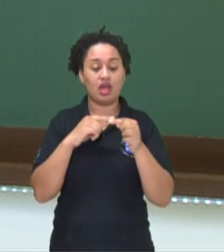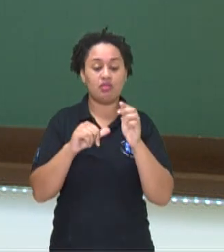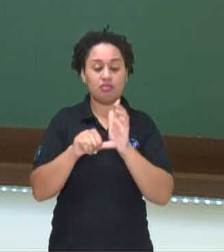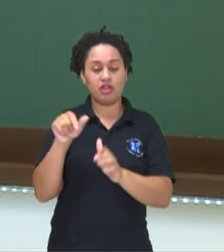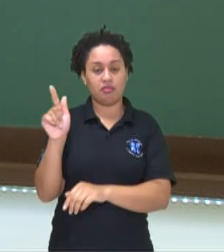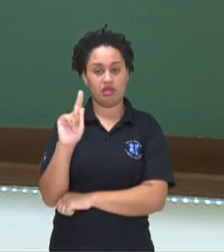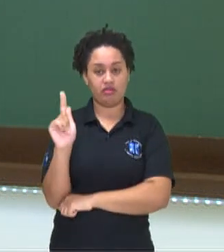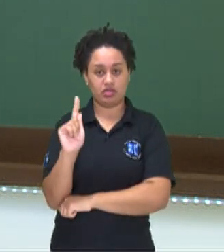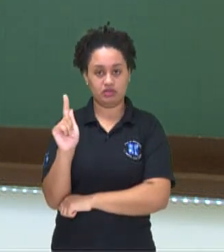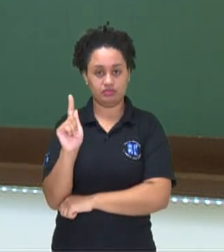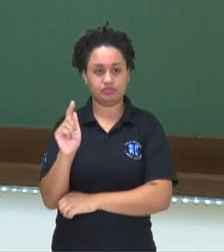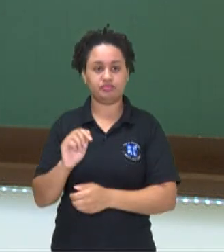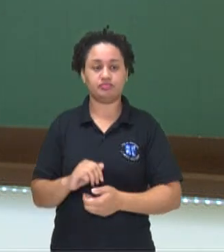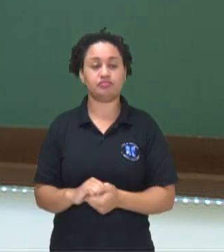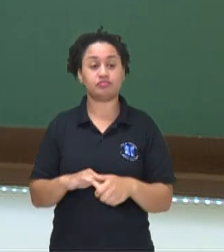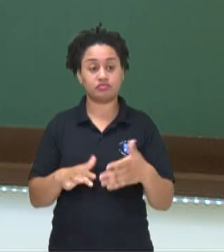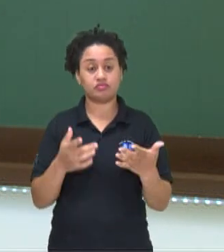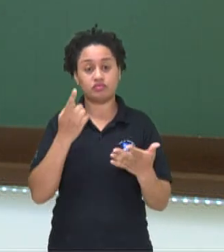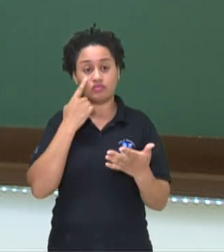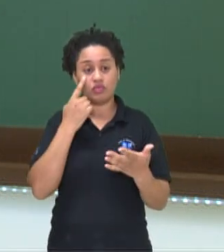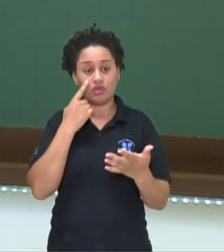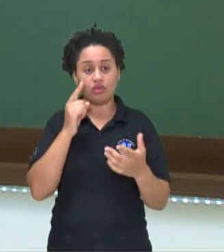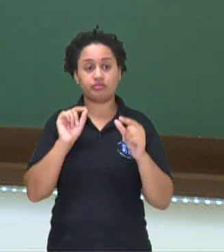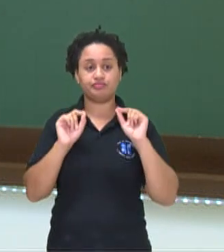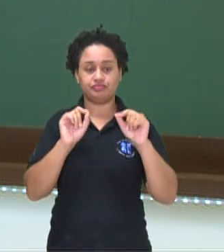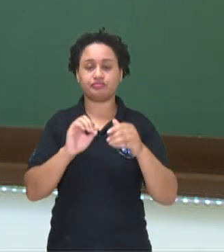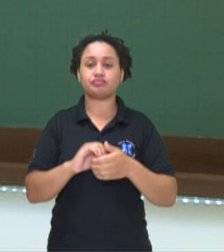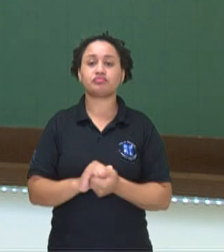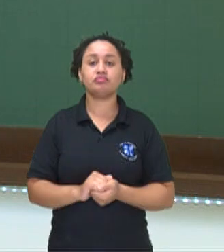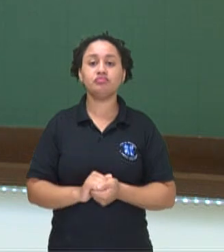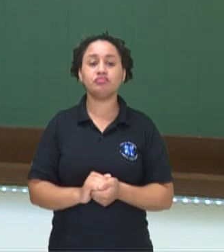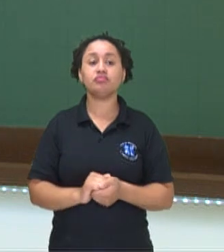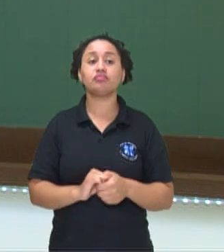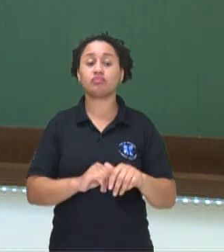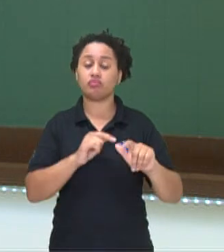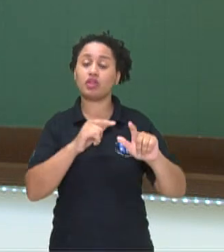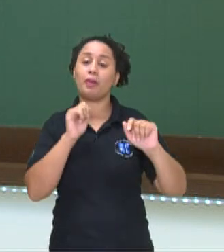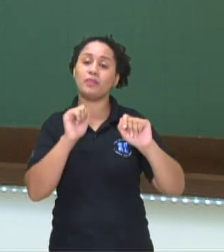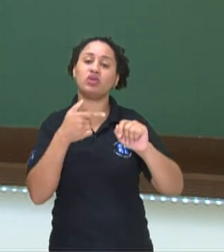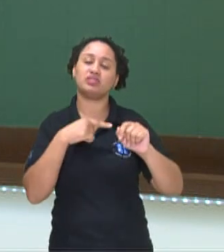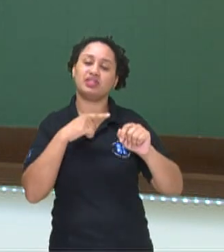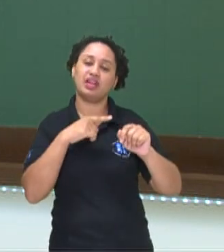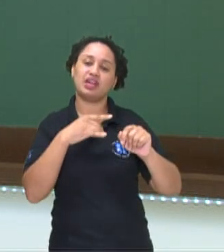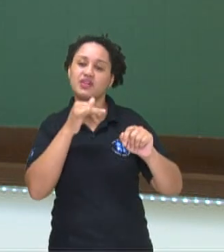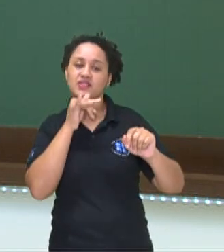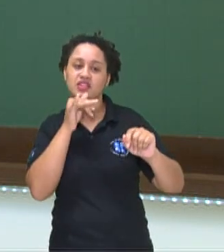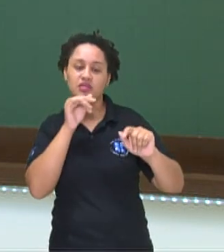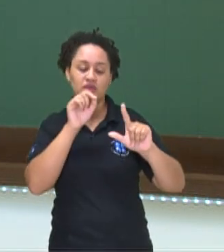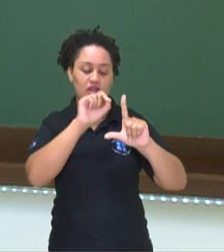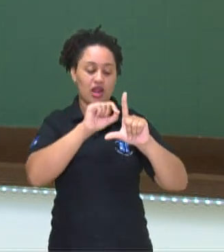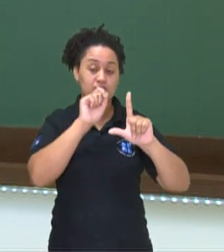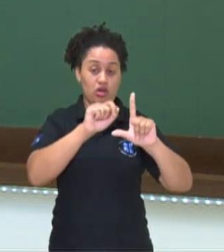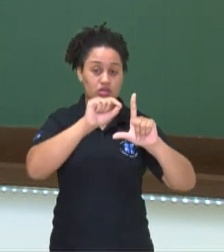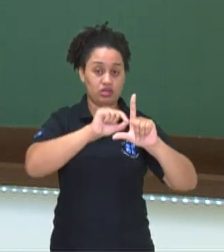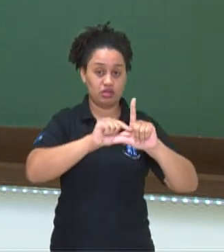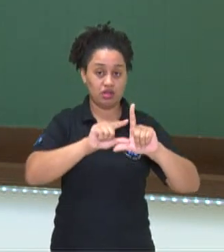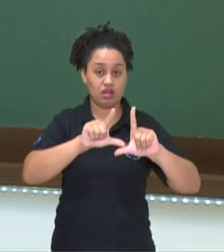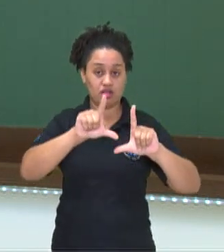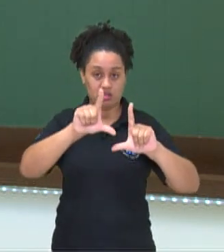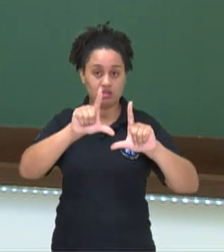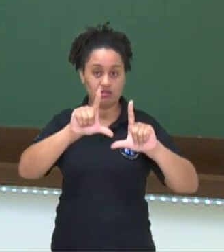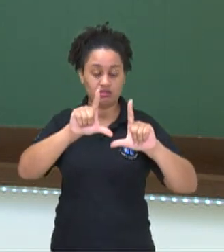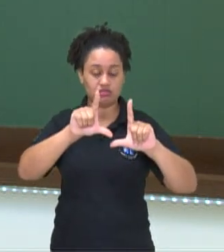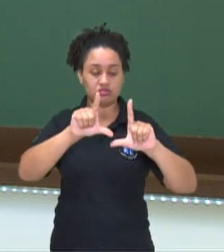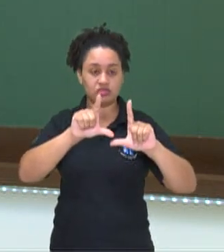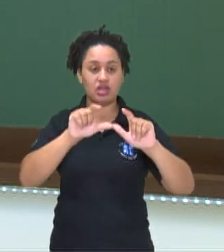grau, tá bom? Então, vamos lá! Então, quando nós estamos falando da função afim, nós podemos dizer que ela pode ser crescente quando o a